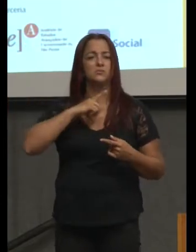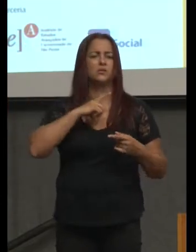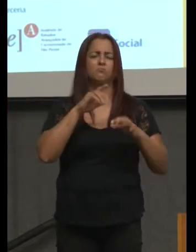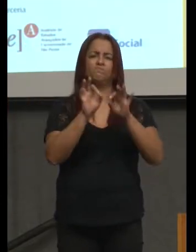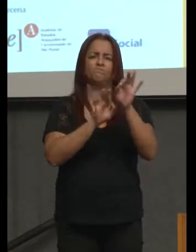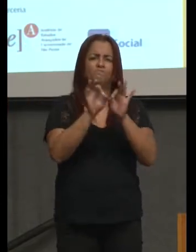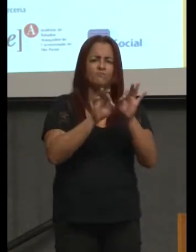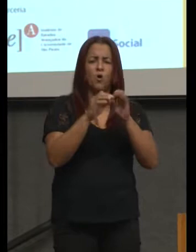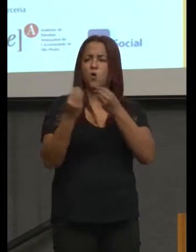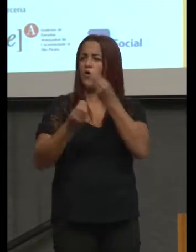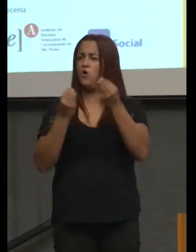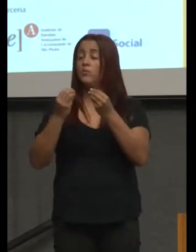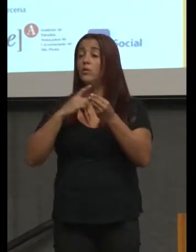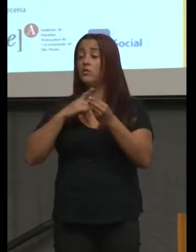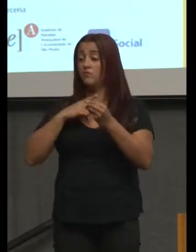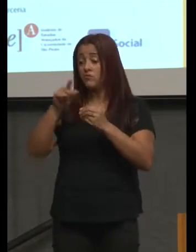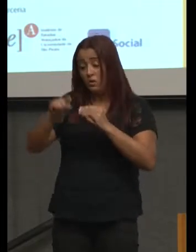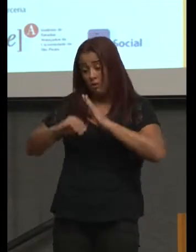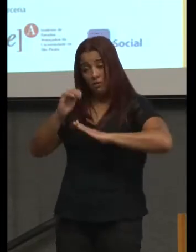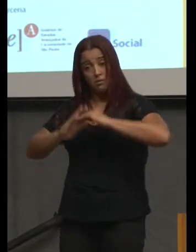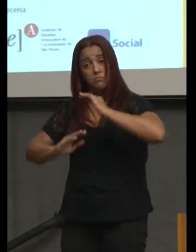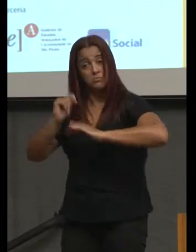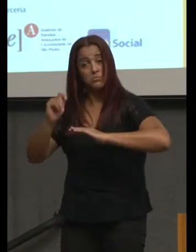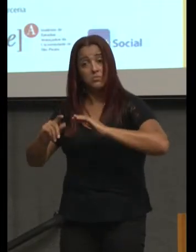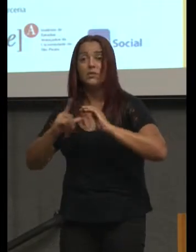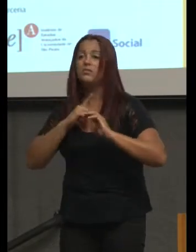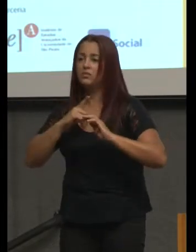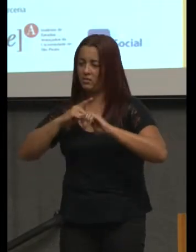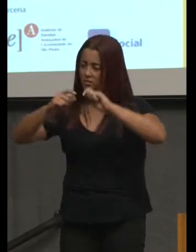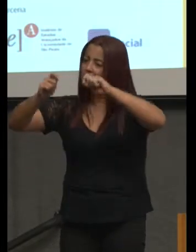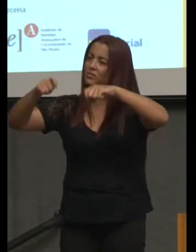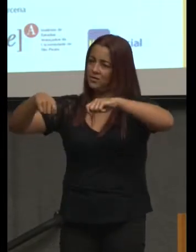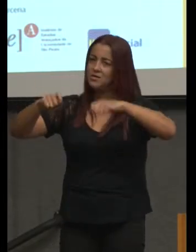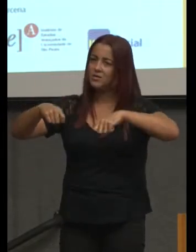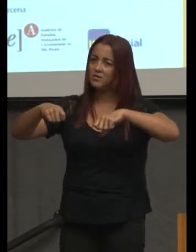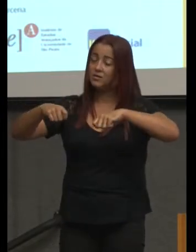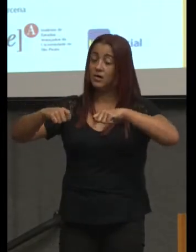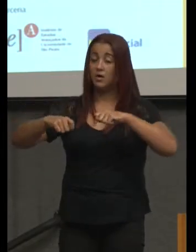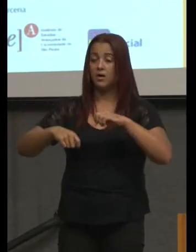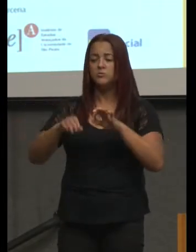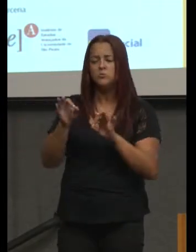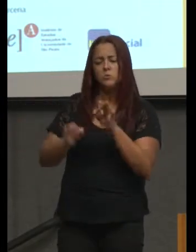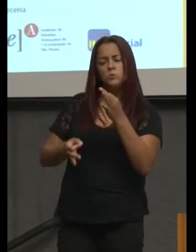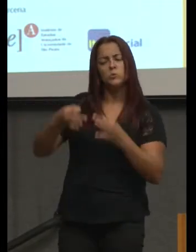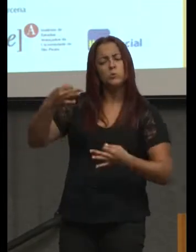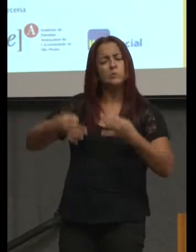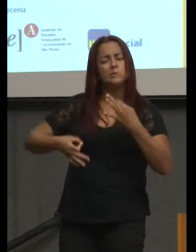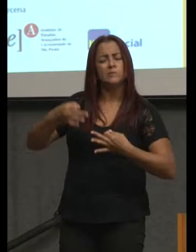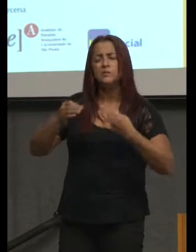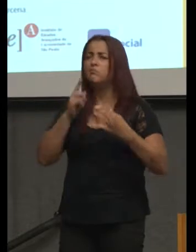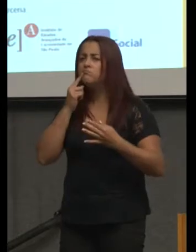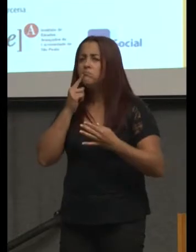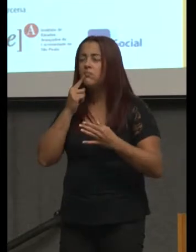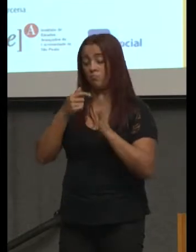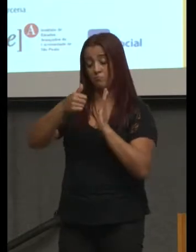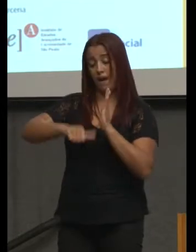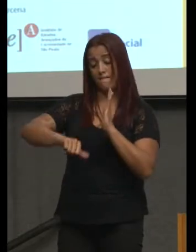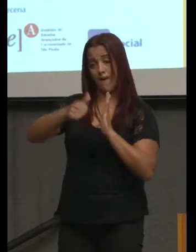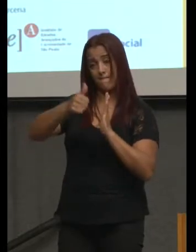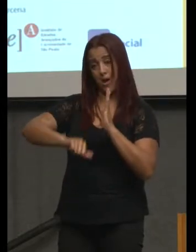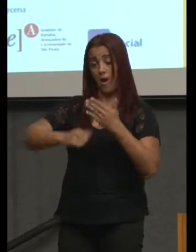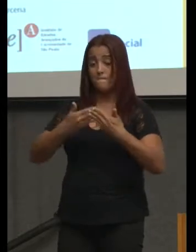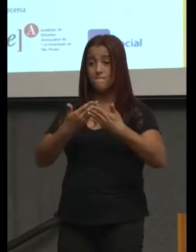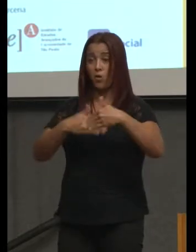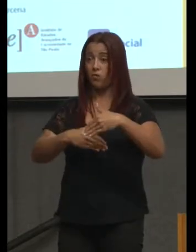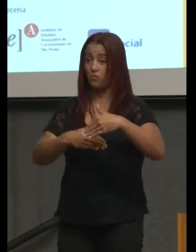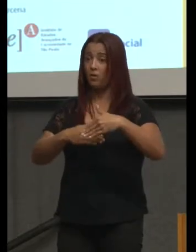seja o que seja, e autonomamente faz um julgamento. E é muito difícil avaliar essa prova. Você tem que ver se você compreendeu a